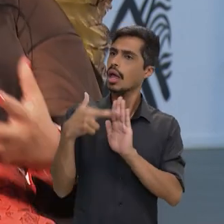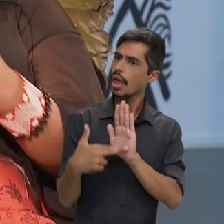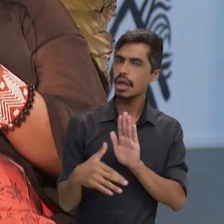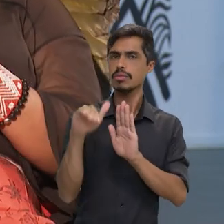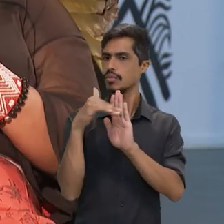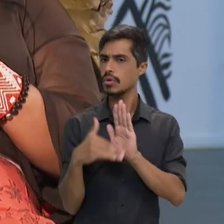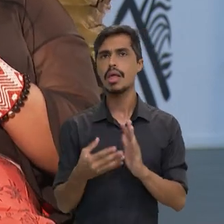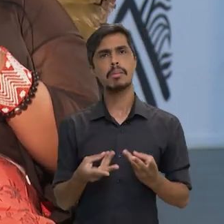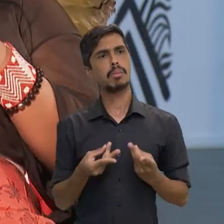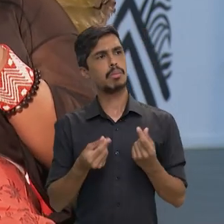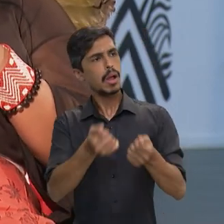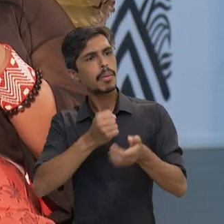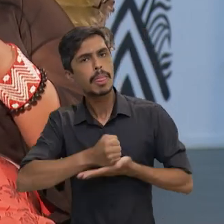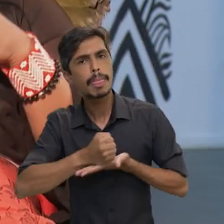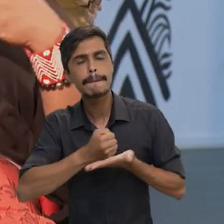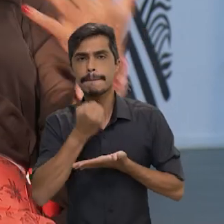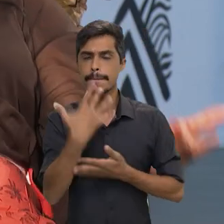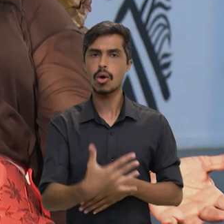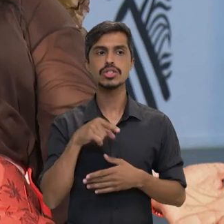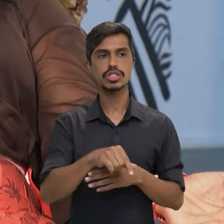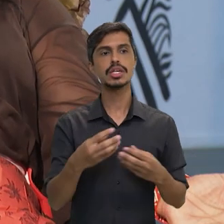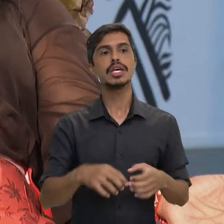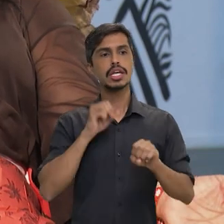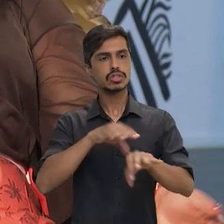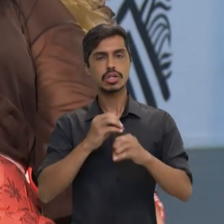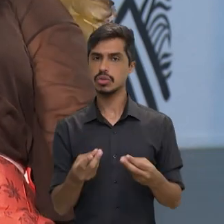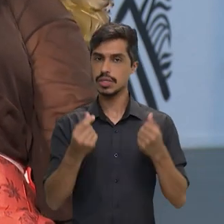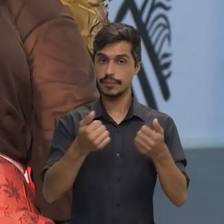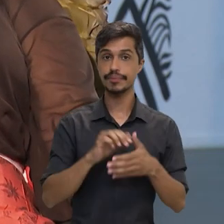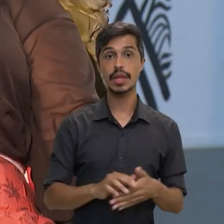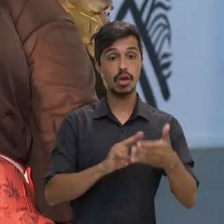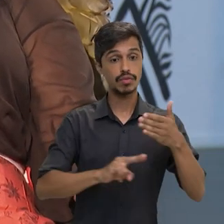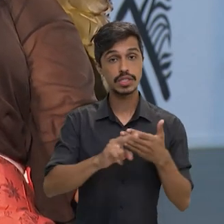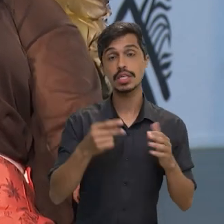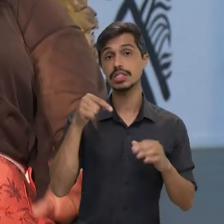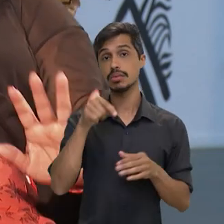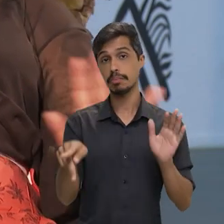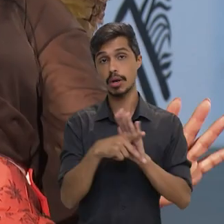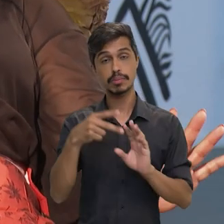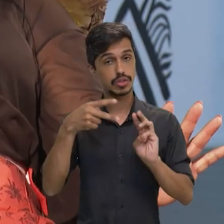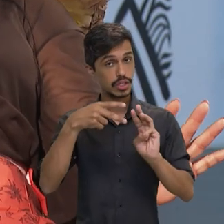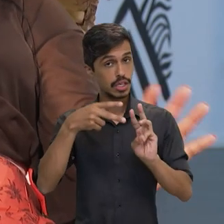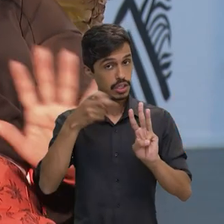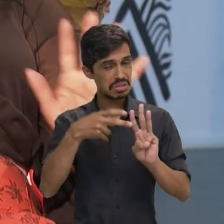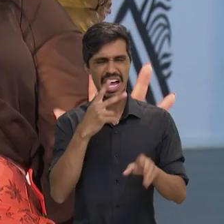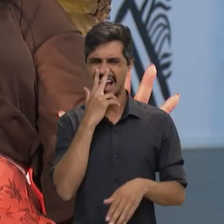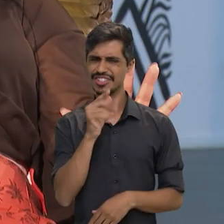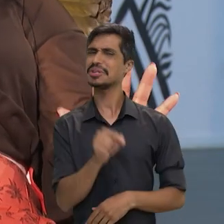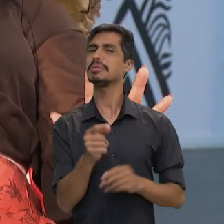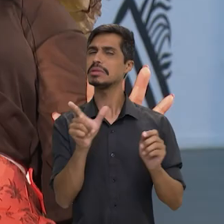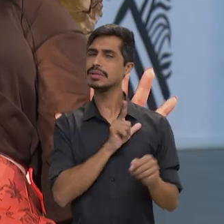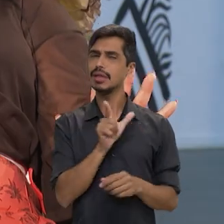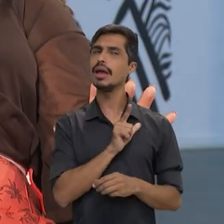mais robustas, né? Que possam garantir uma educação de qualidade. E a universidade indígena, posso até dizer que está tendo